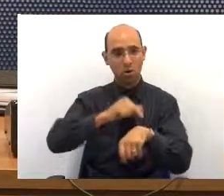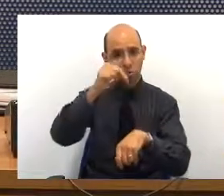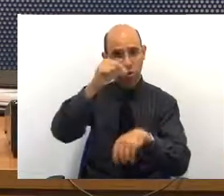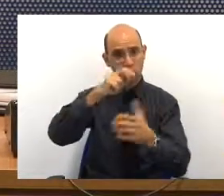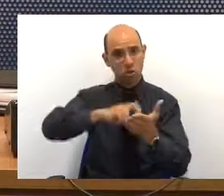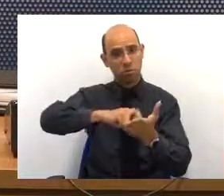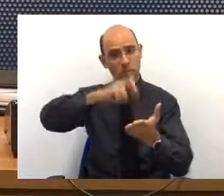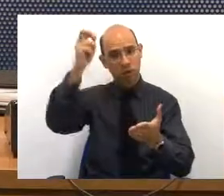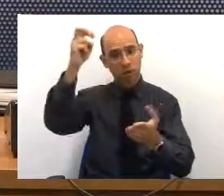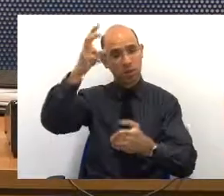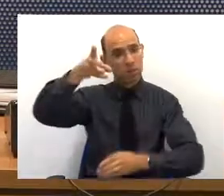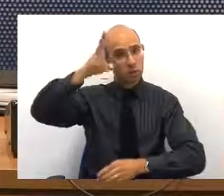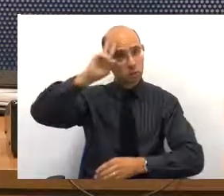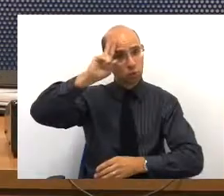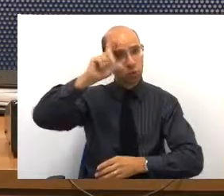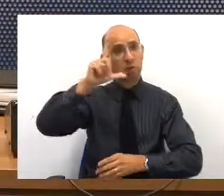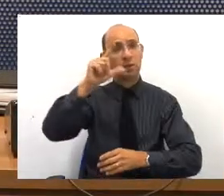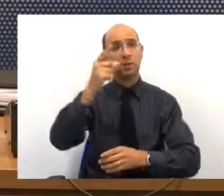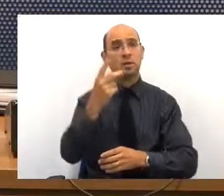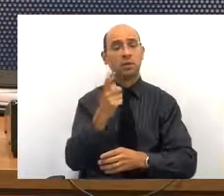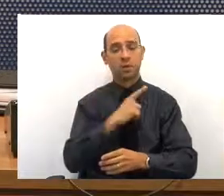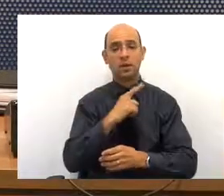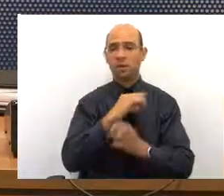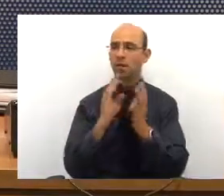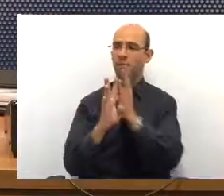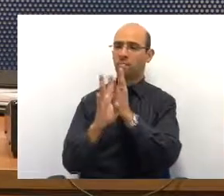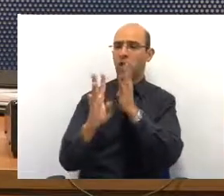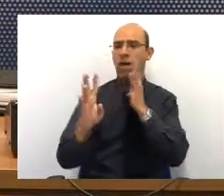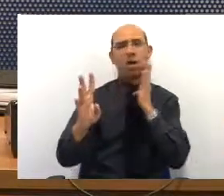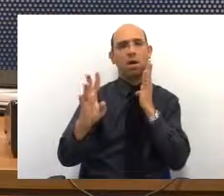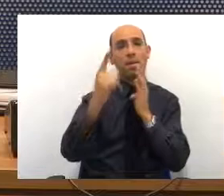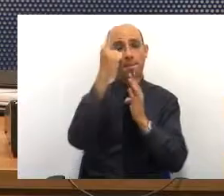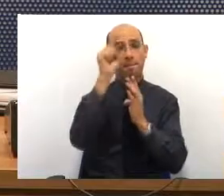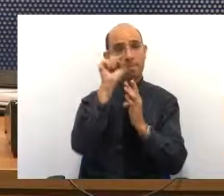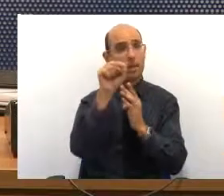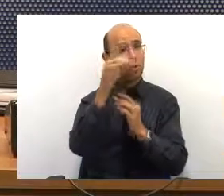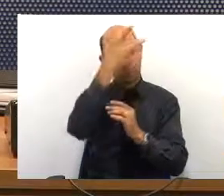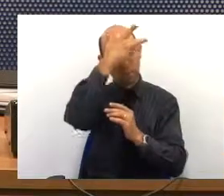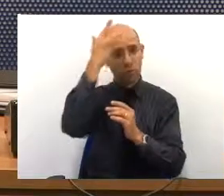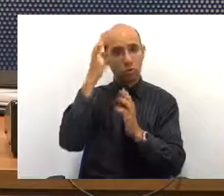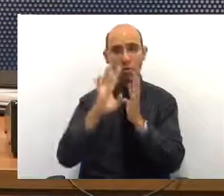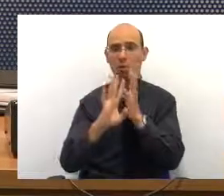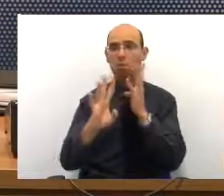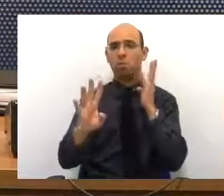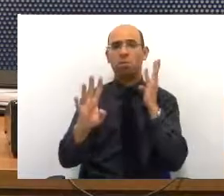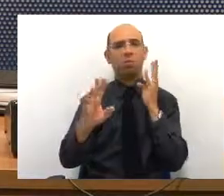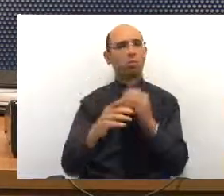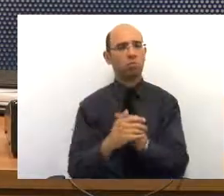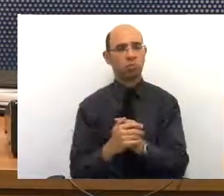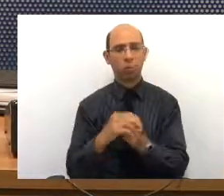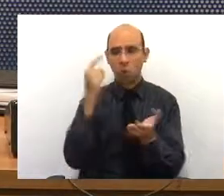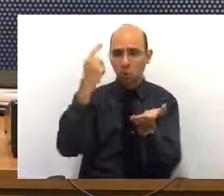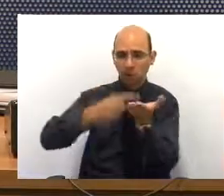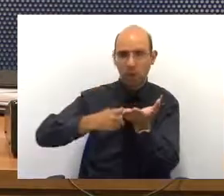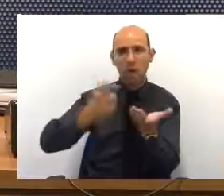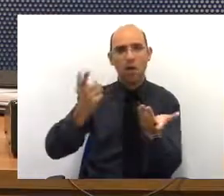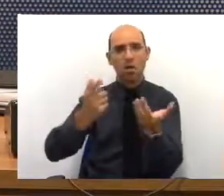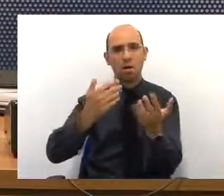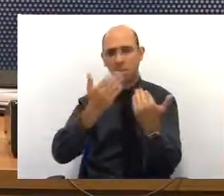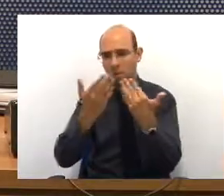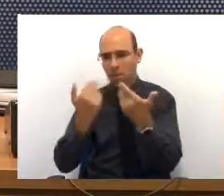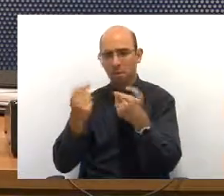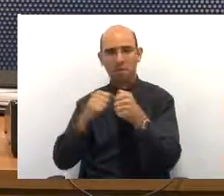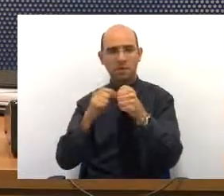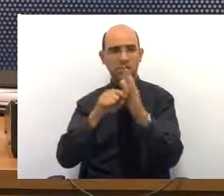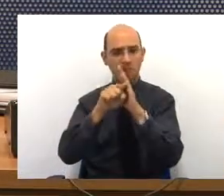você vai ver que tem mil pessoas lá, está lá lotado de gente querendo marcar consulta, fazer exame de